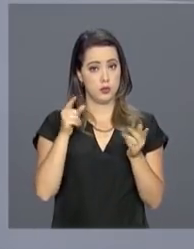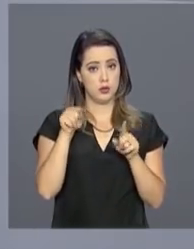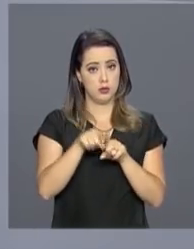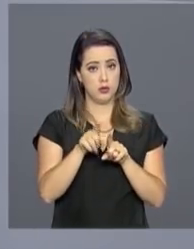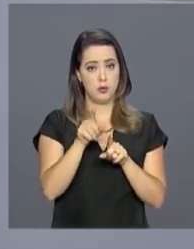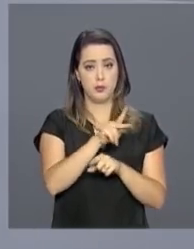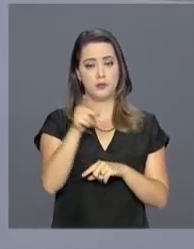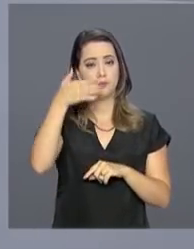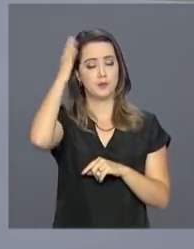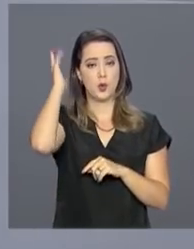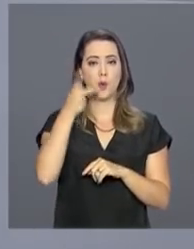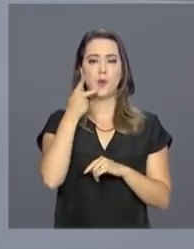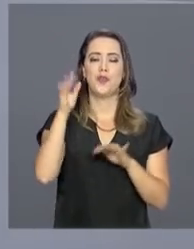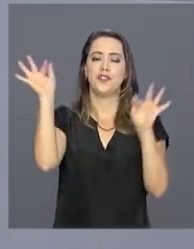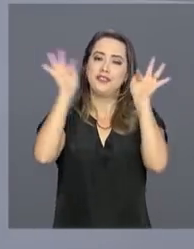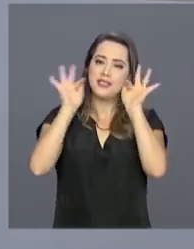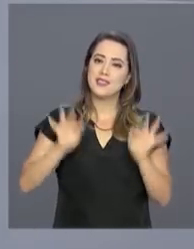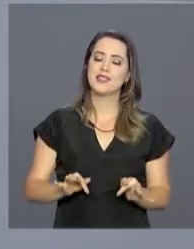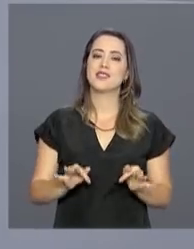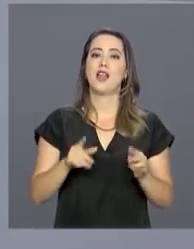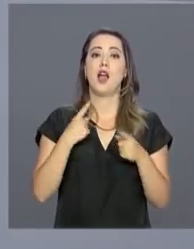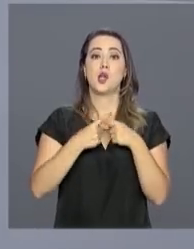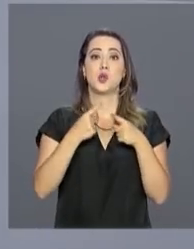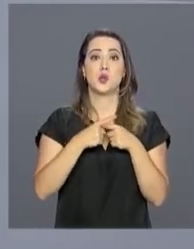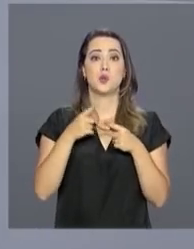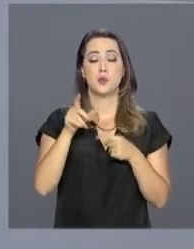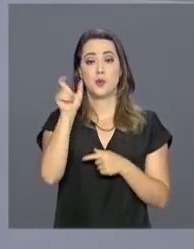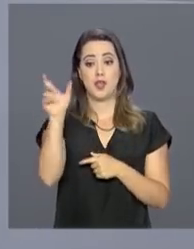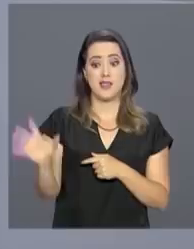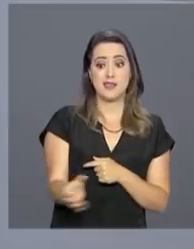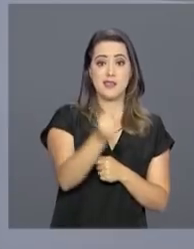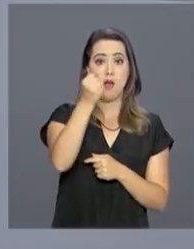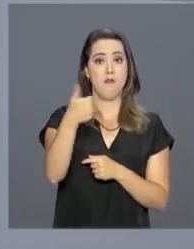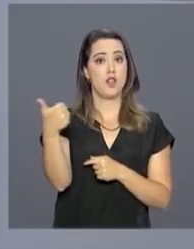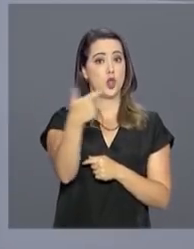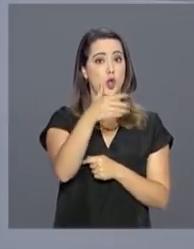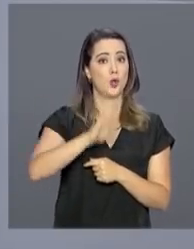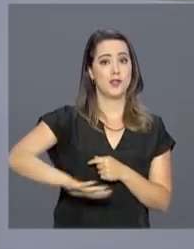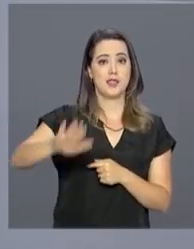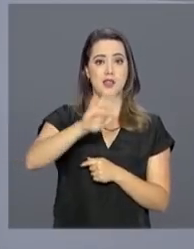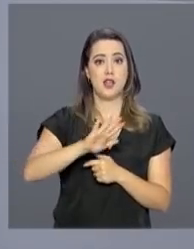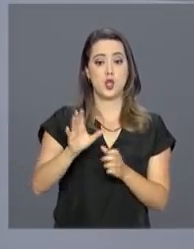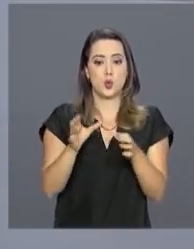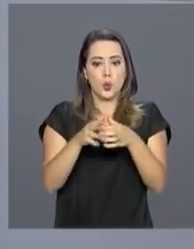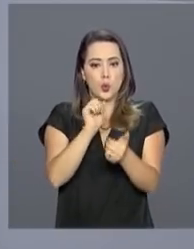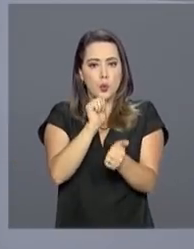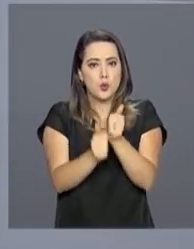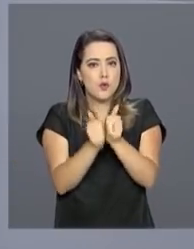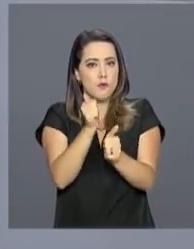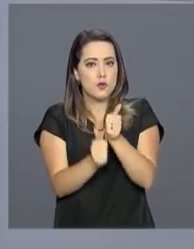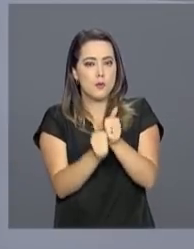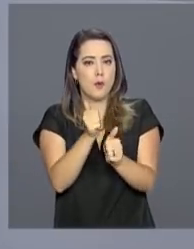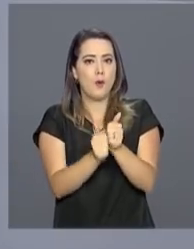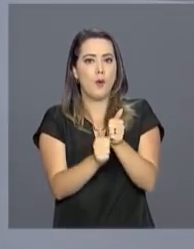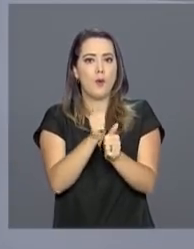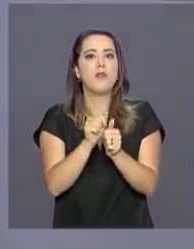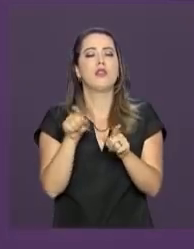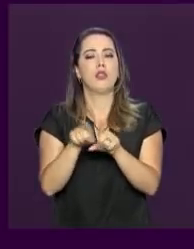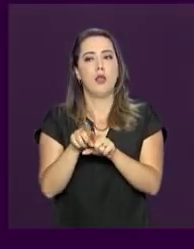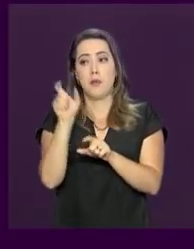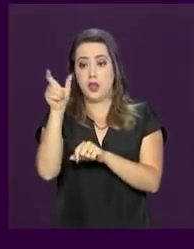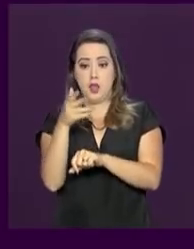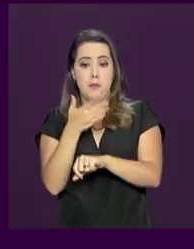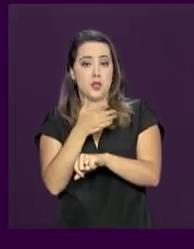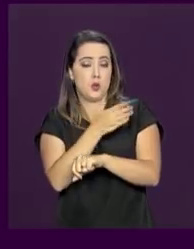Temer comemorou a notícia do resgate das 12 crianças de um time de futebol e do treinador delas na Tailândia. O presidente